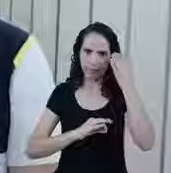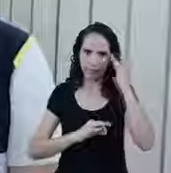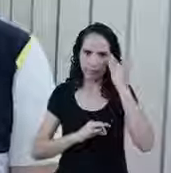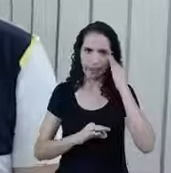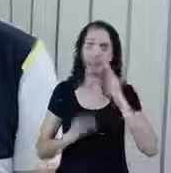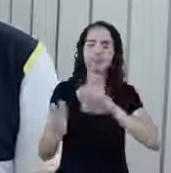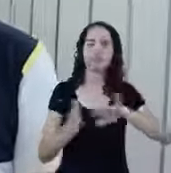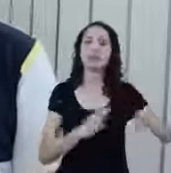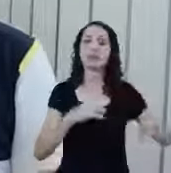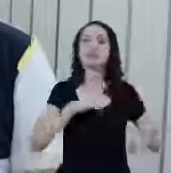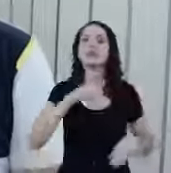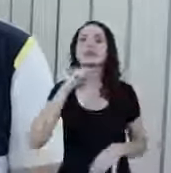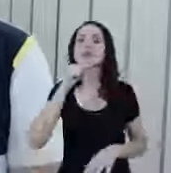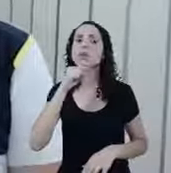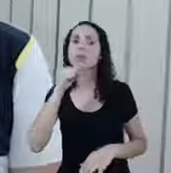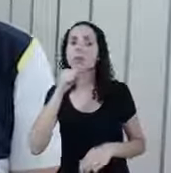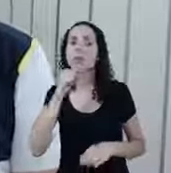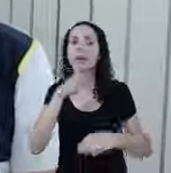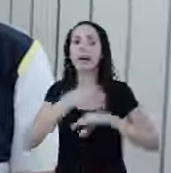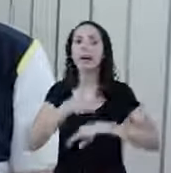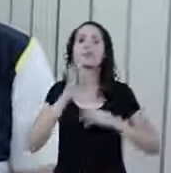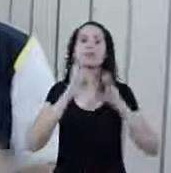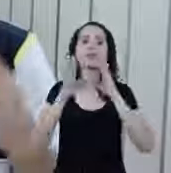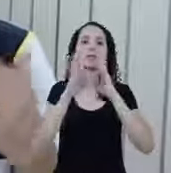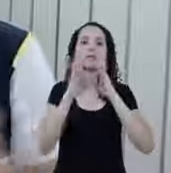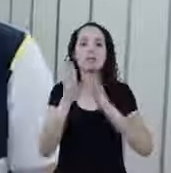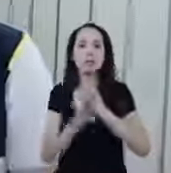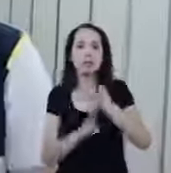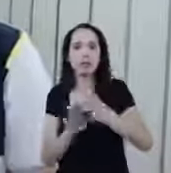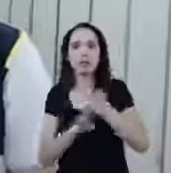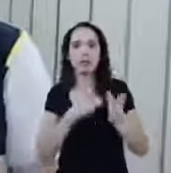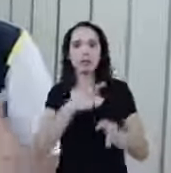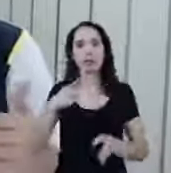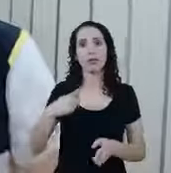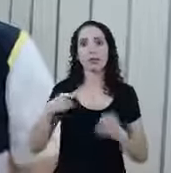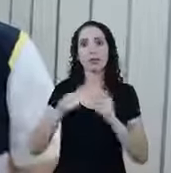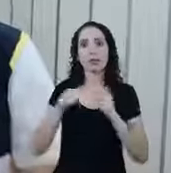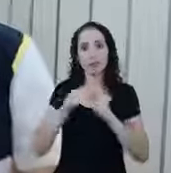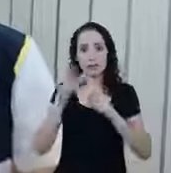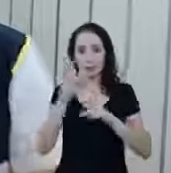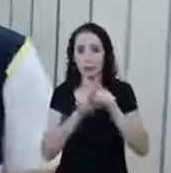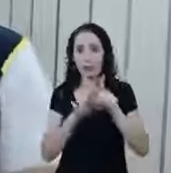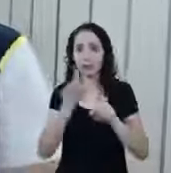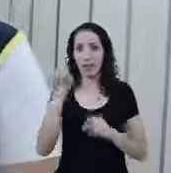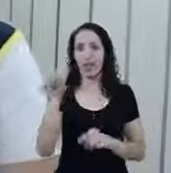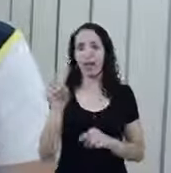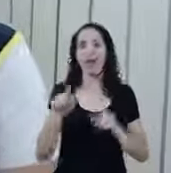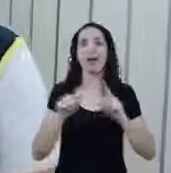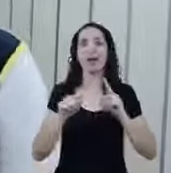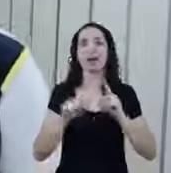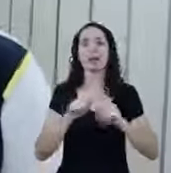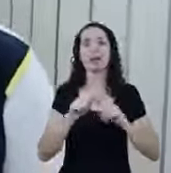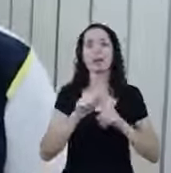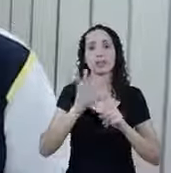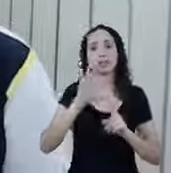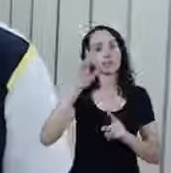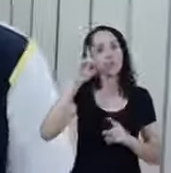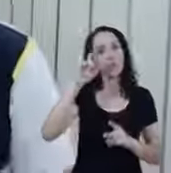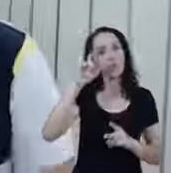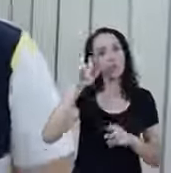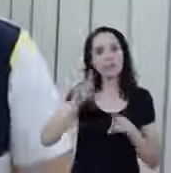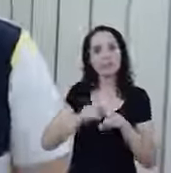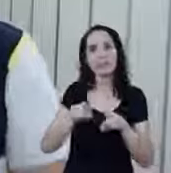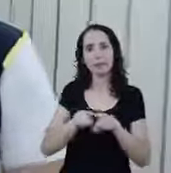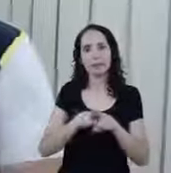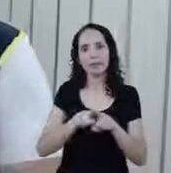tiver dúvida Entra no Facebook Do Conselho de Pastores Faça sua pergunta lá Que nós estamos aqui já Instagram também Pelo Instagram também Nós